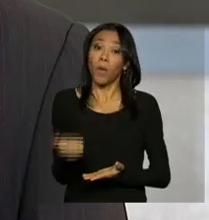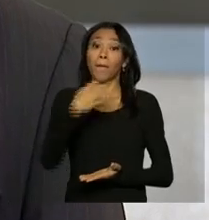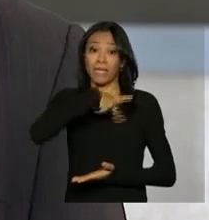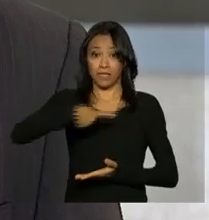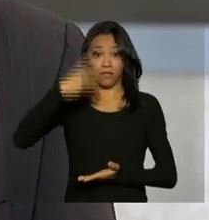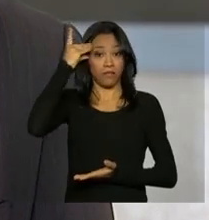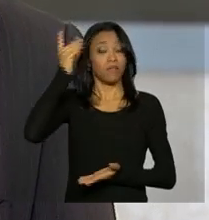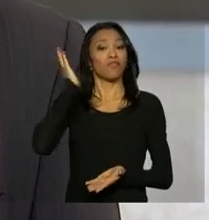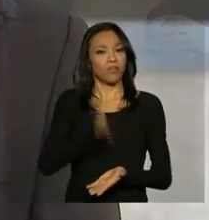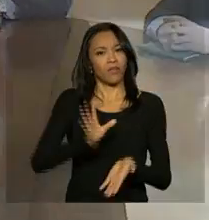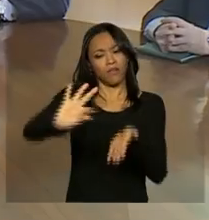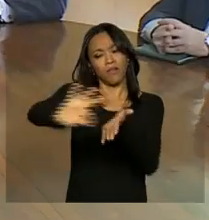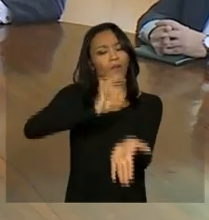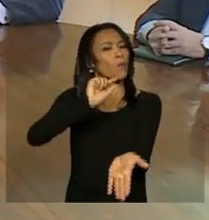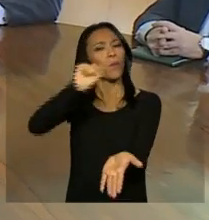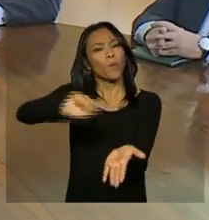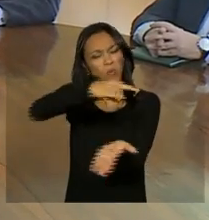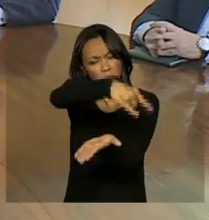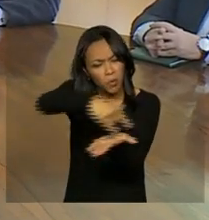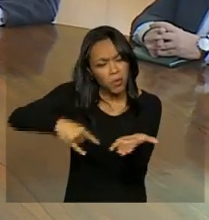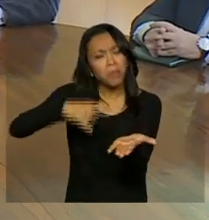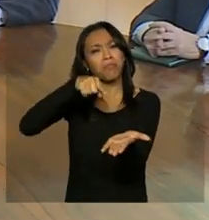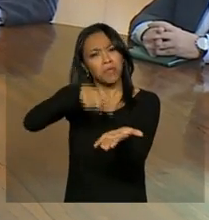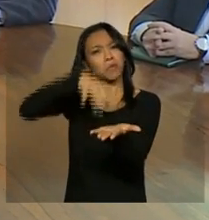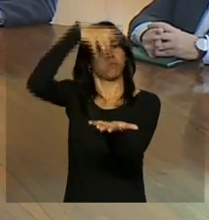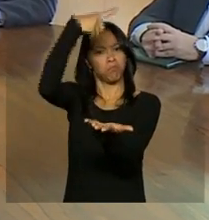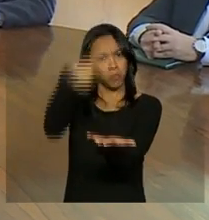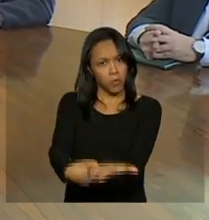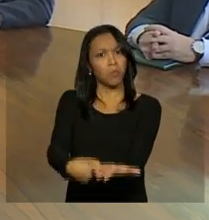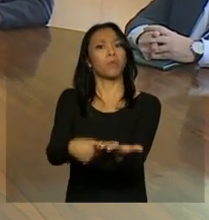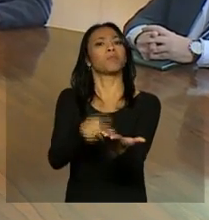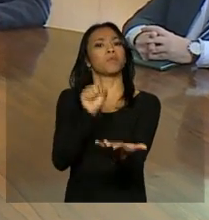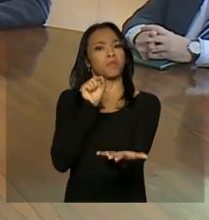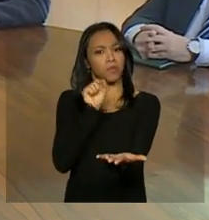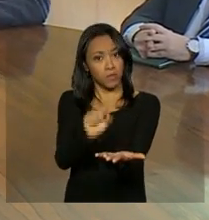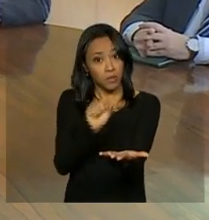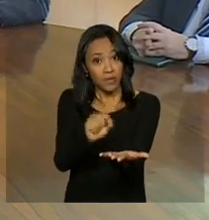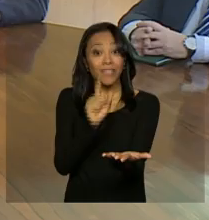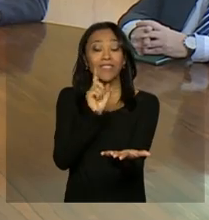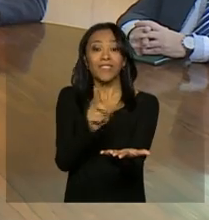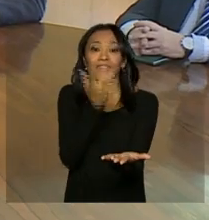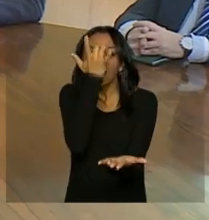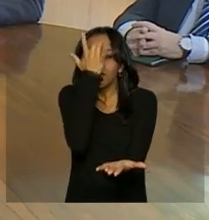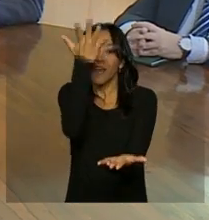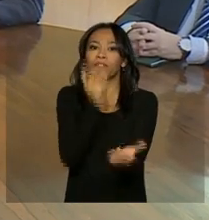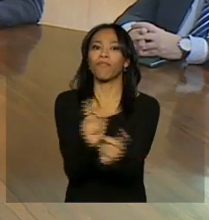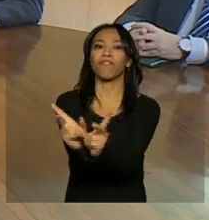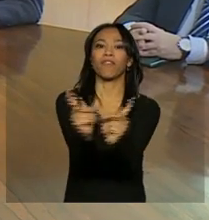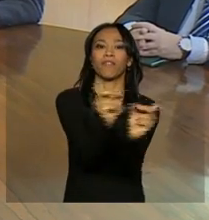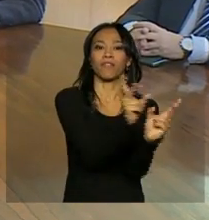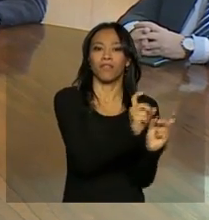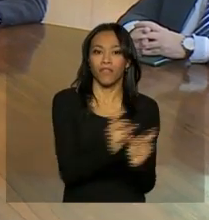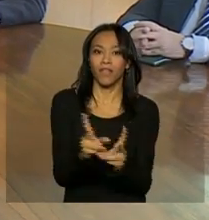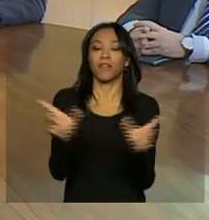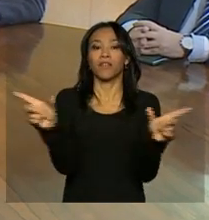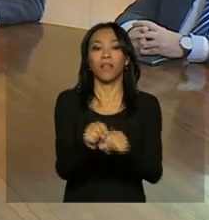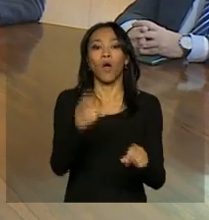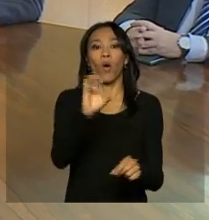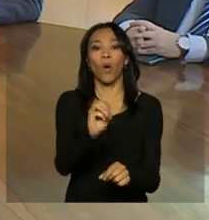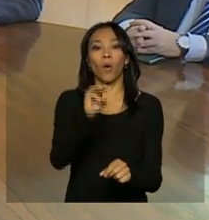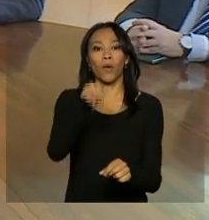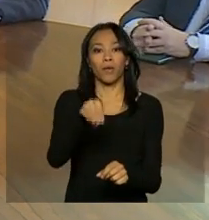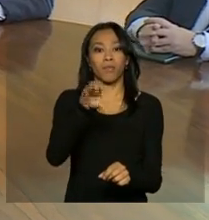assinou na ocasião o documento de ratificação do acordo de facilitação do comércio da OMC,